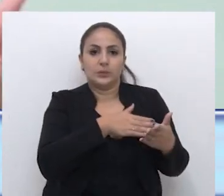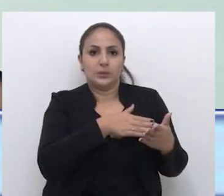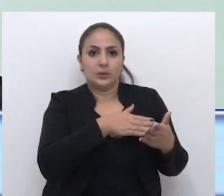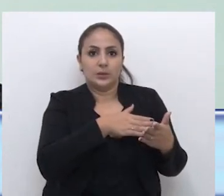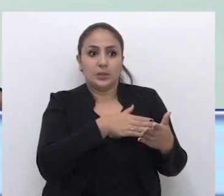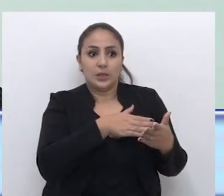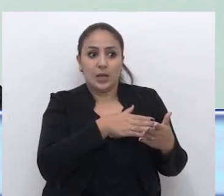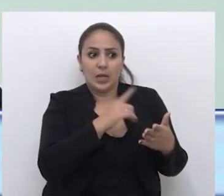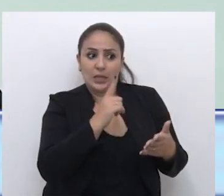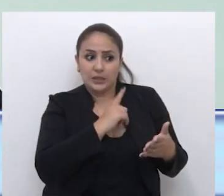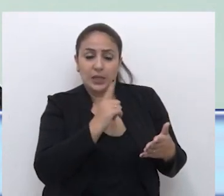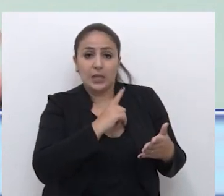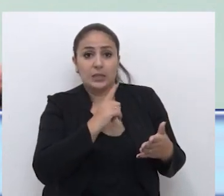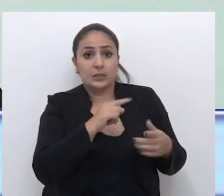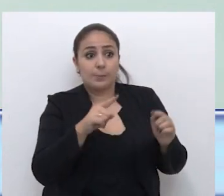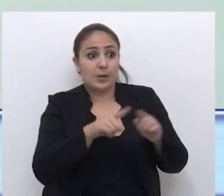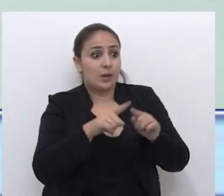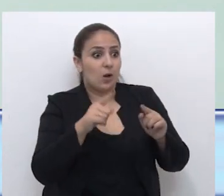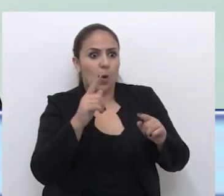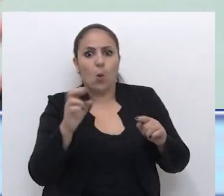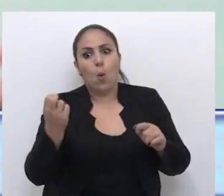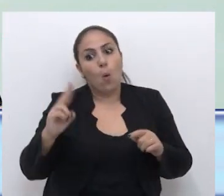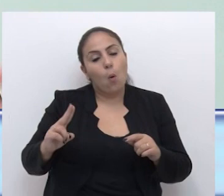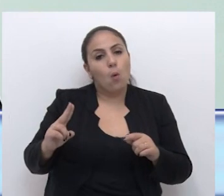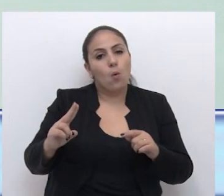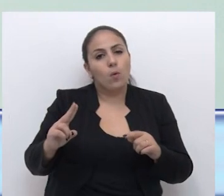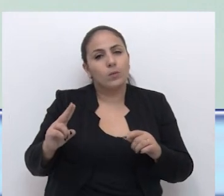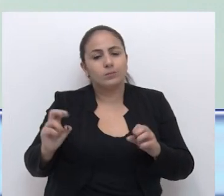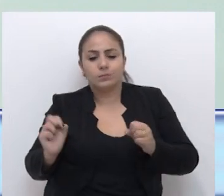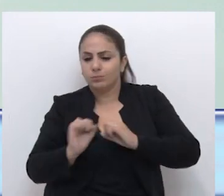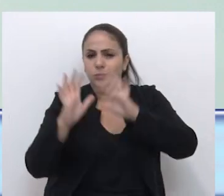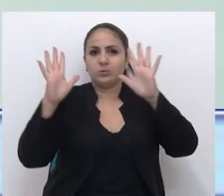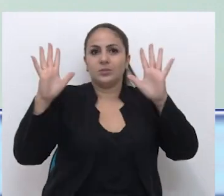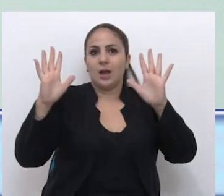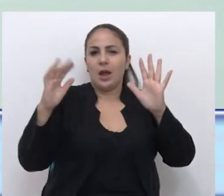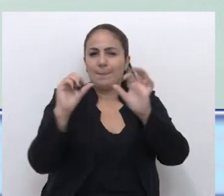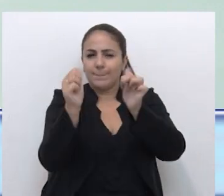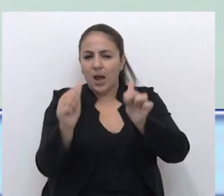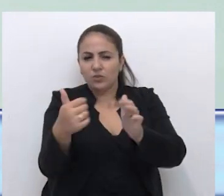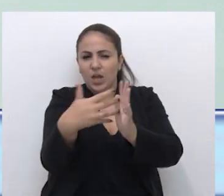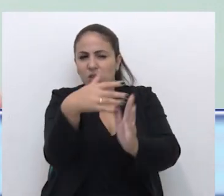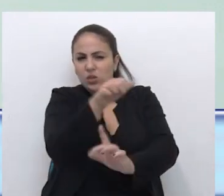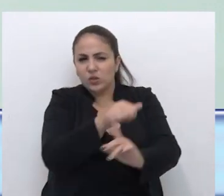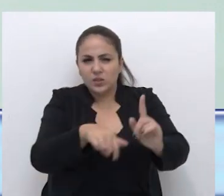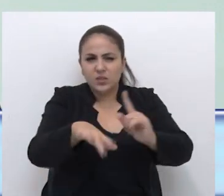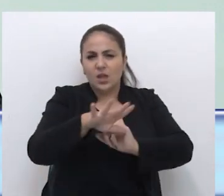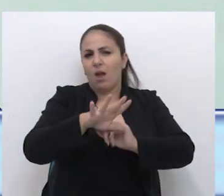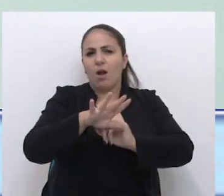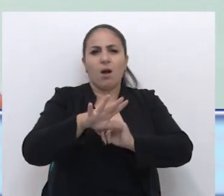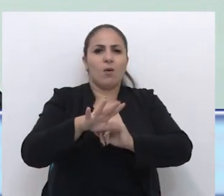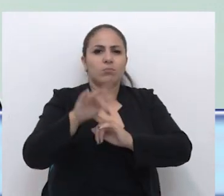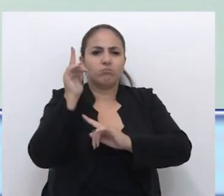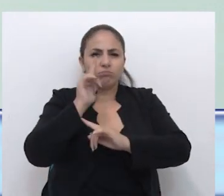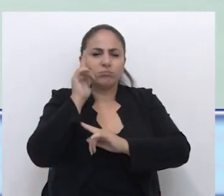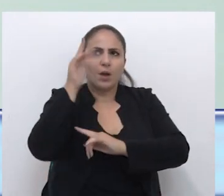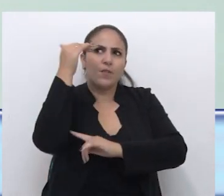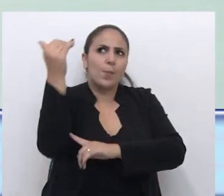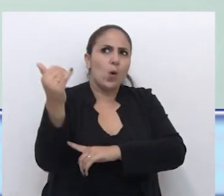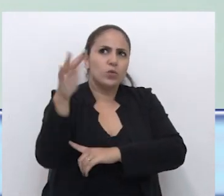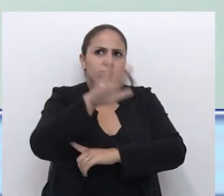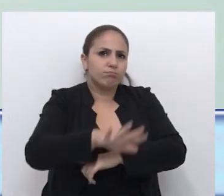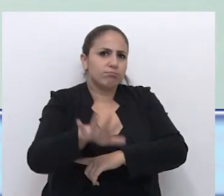pouco mais trabalhoso e eu tenho daqui a pouco uma explosão da minha imagem perante as redes sociais e